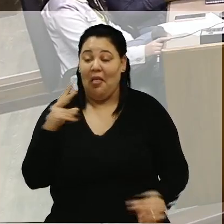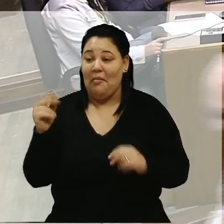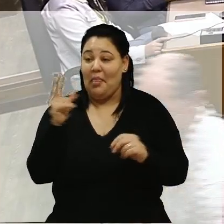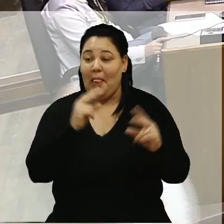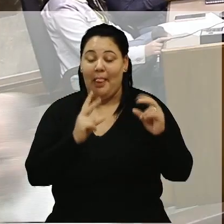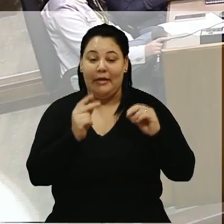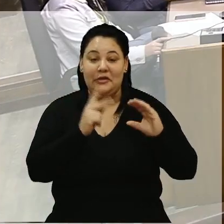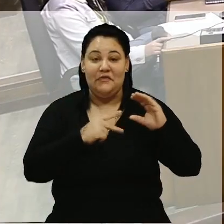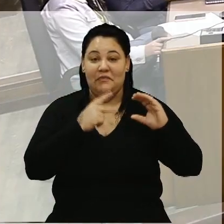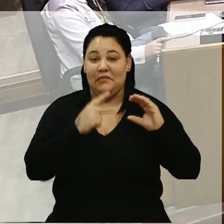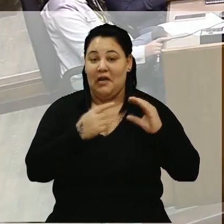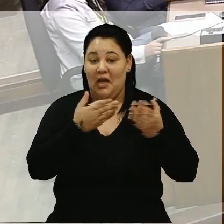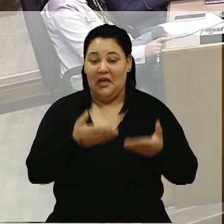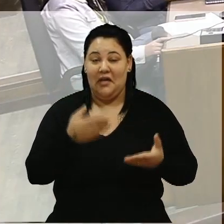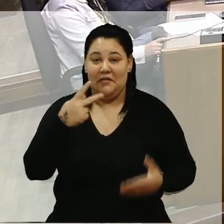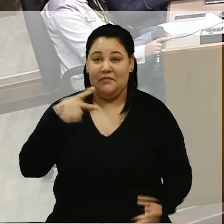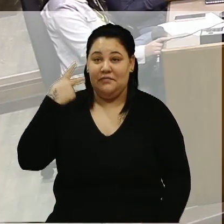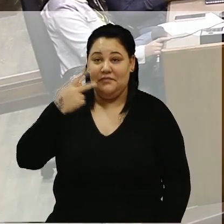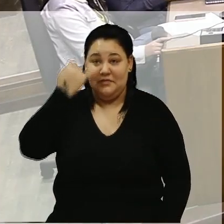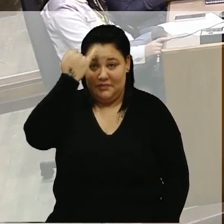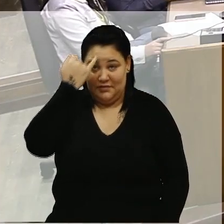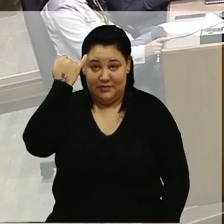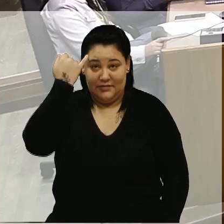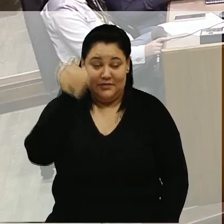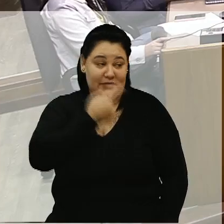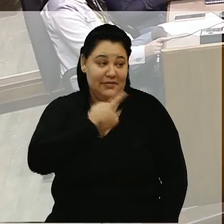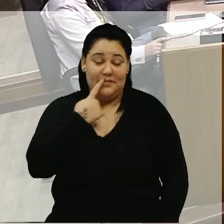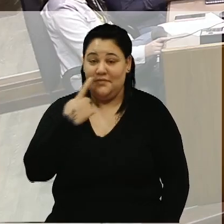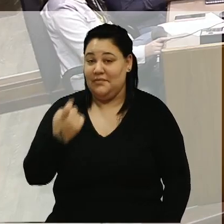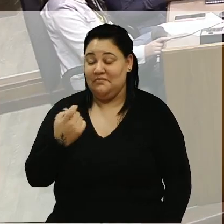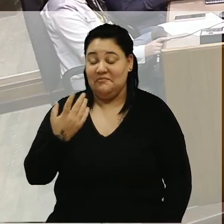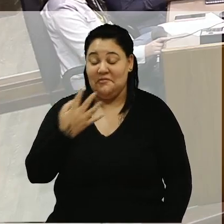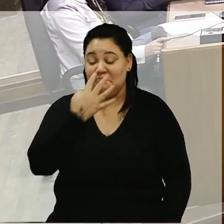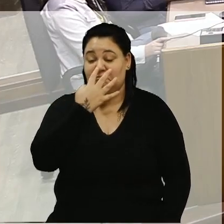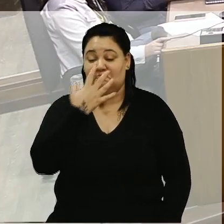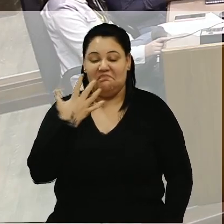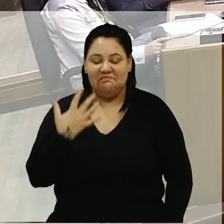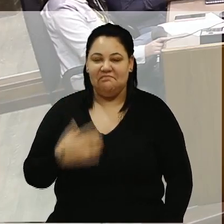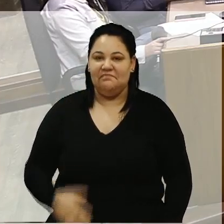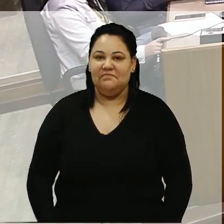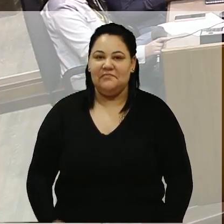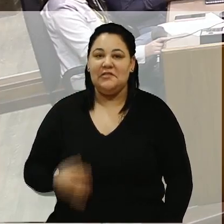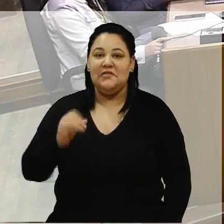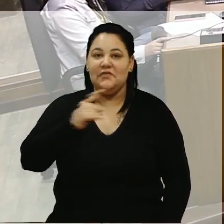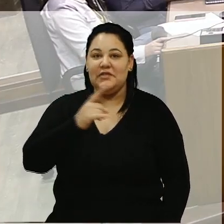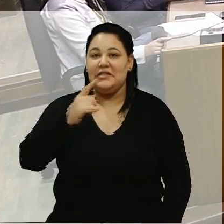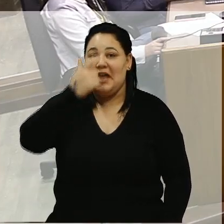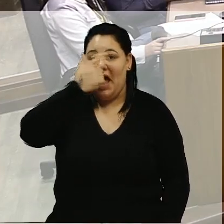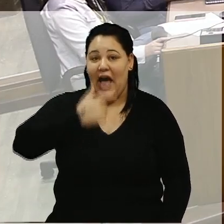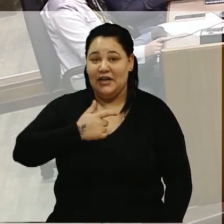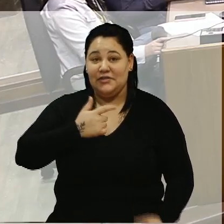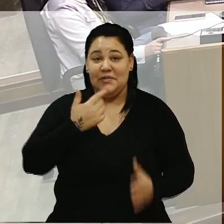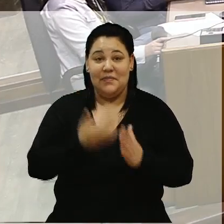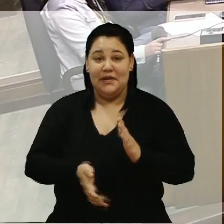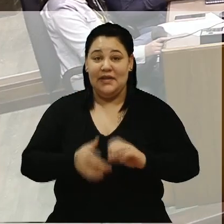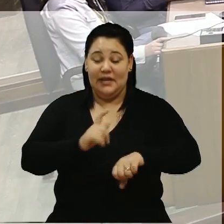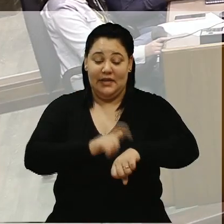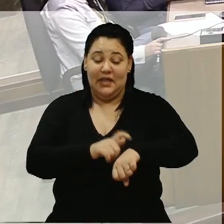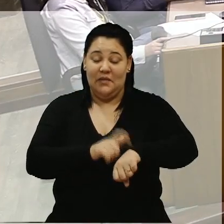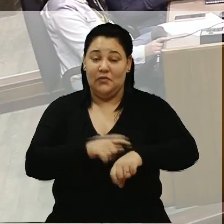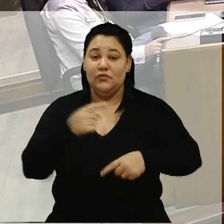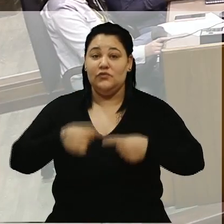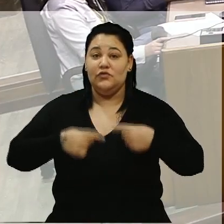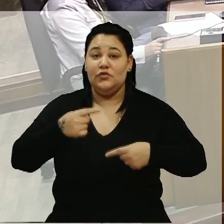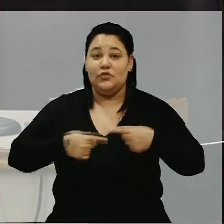aqui, Zé da Ambrose, Rose e Frigieri. Se vocês acham que é perda de tempo discutir isso,